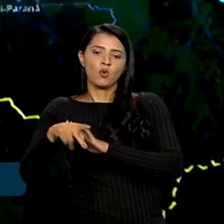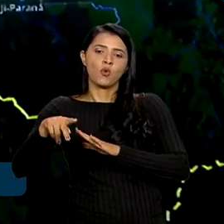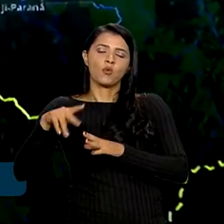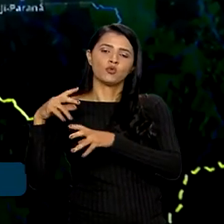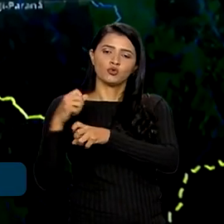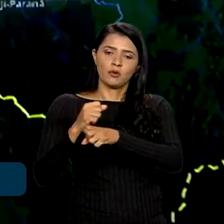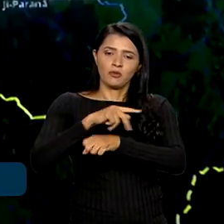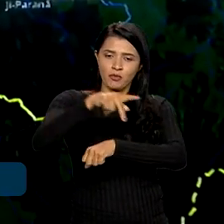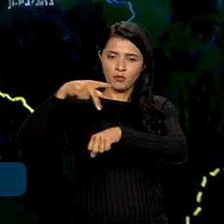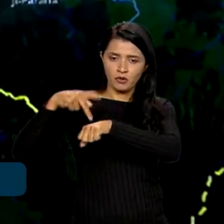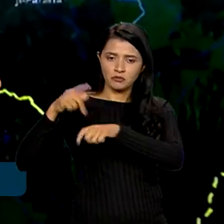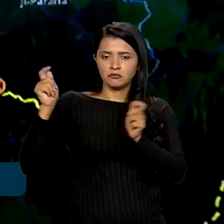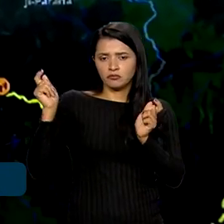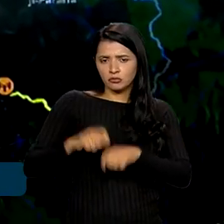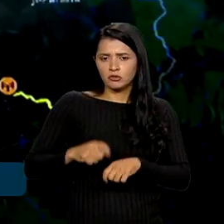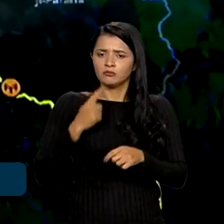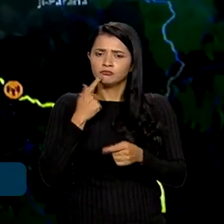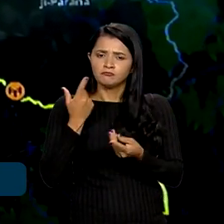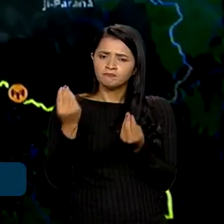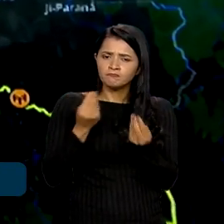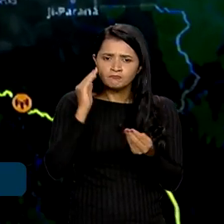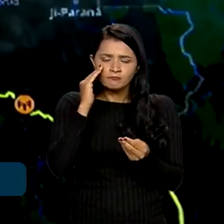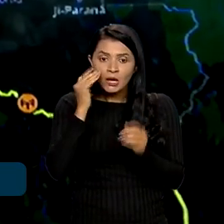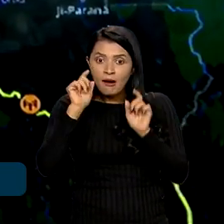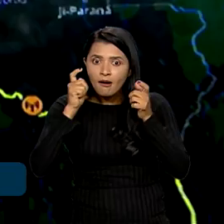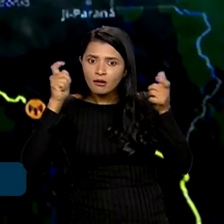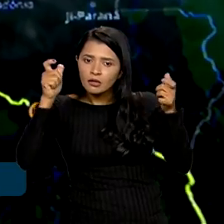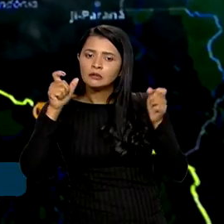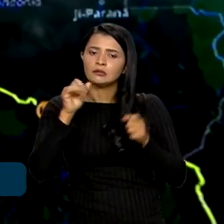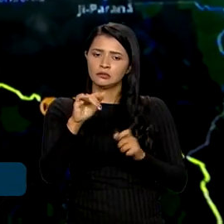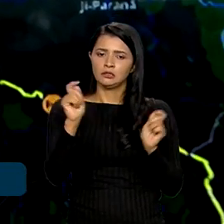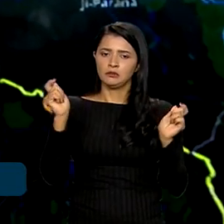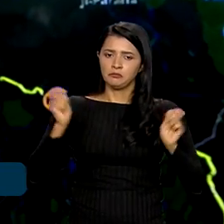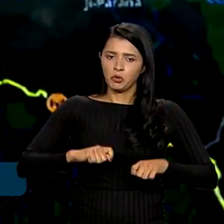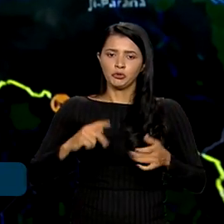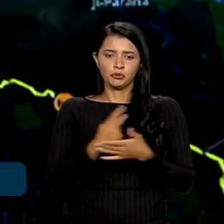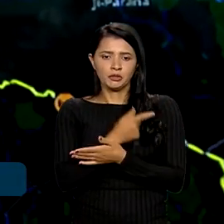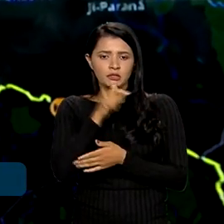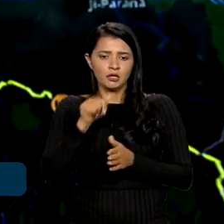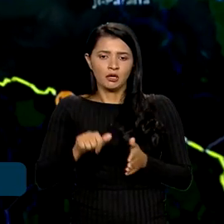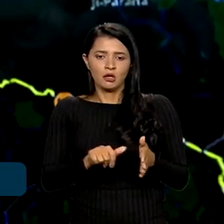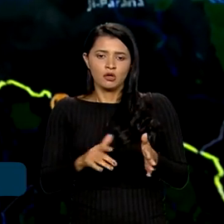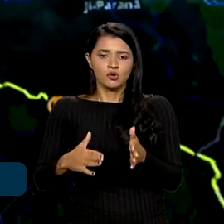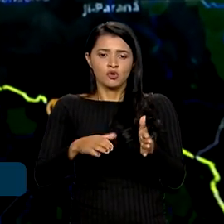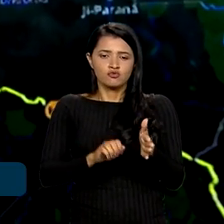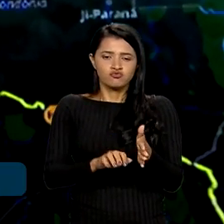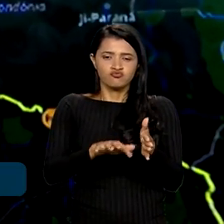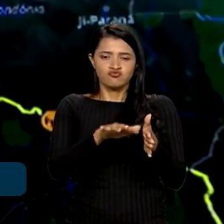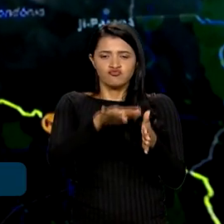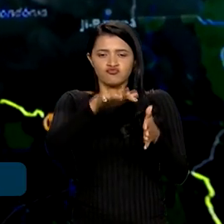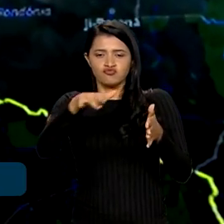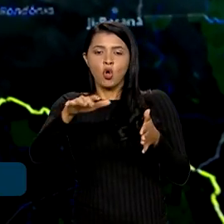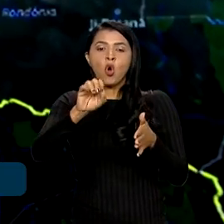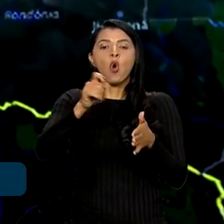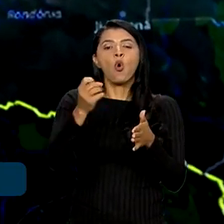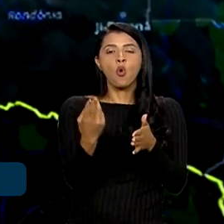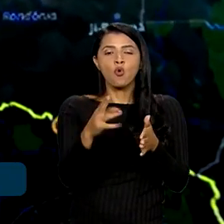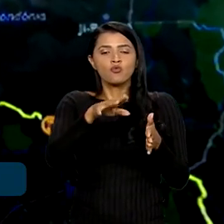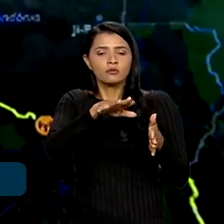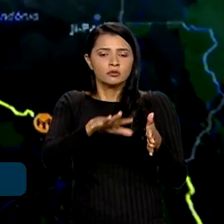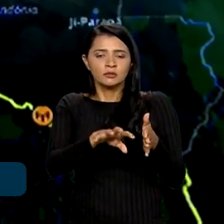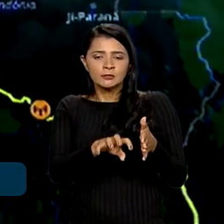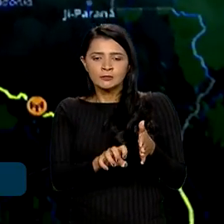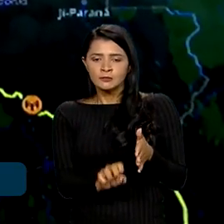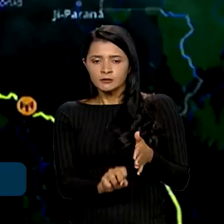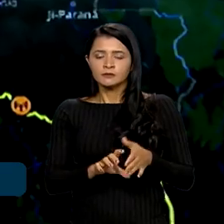uma modelagem, uma projeção de alertas sobre possíveis inundações e possíveis secas. Aqui nós temos o